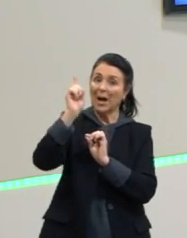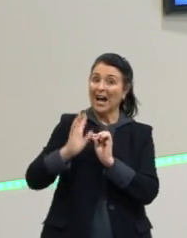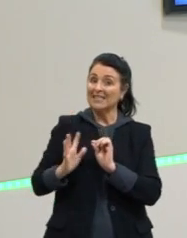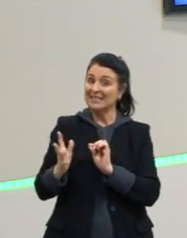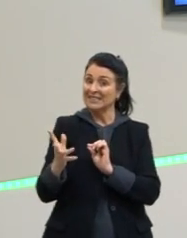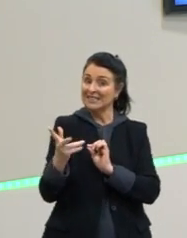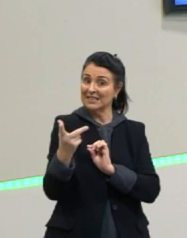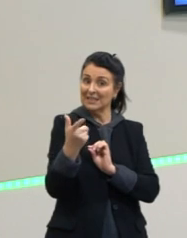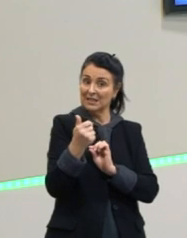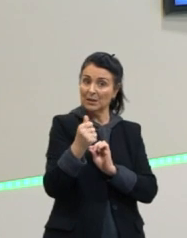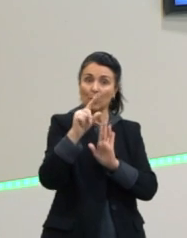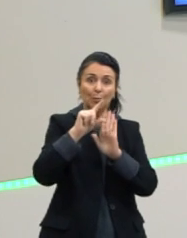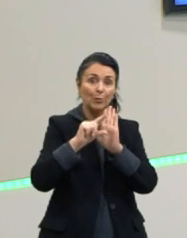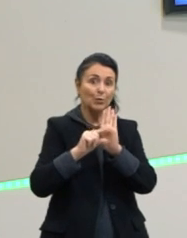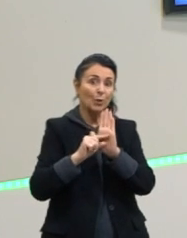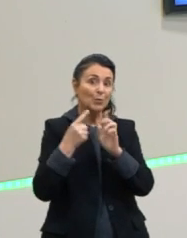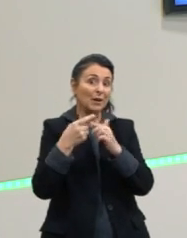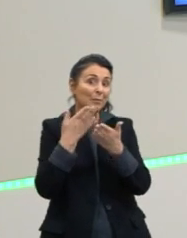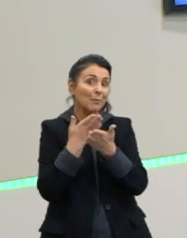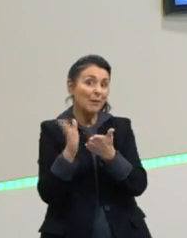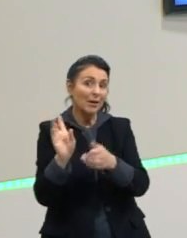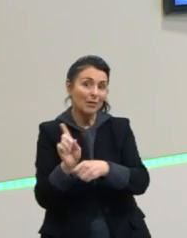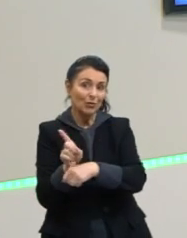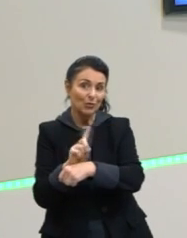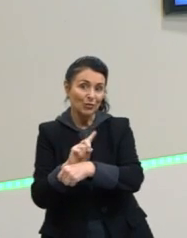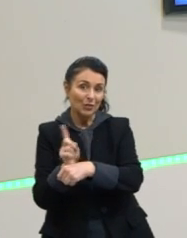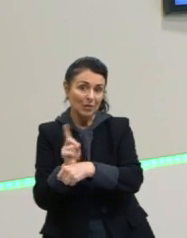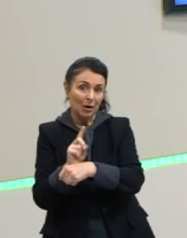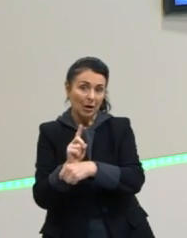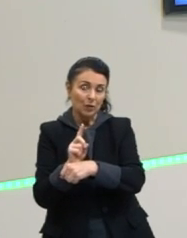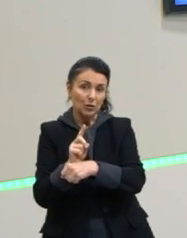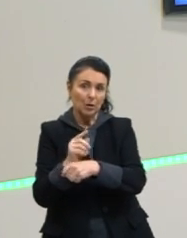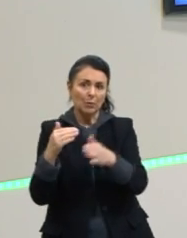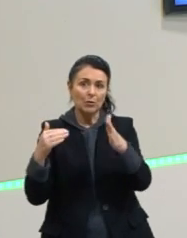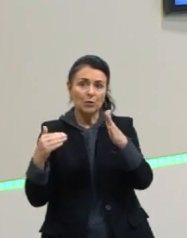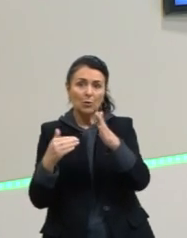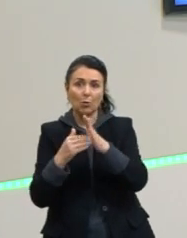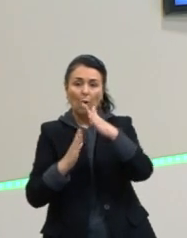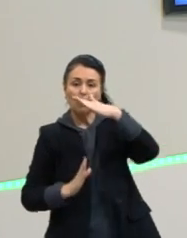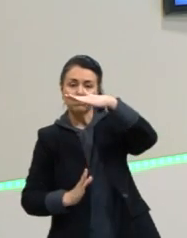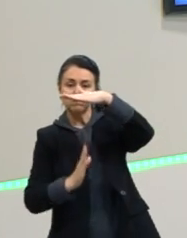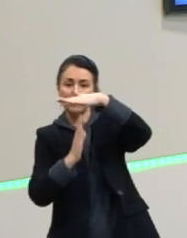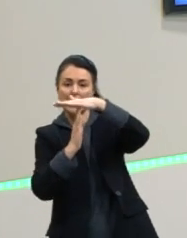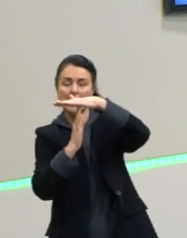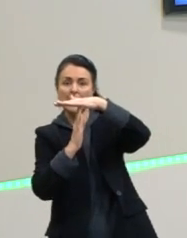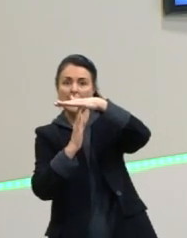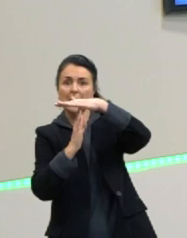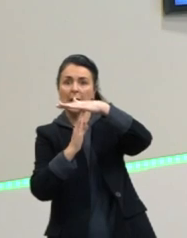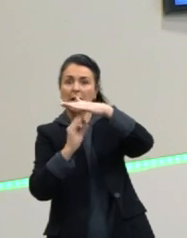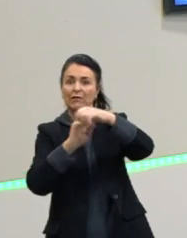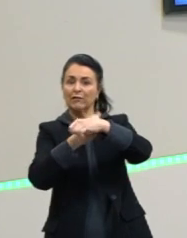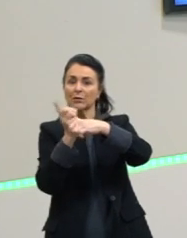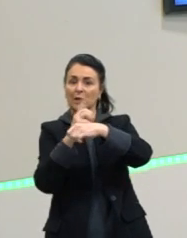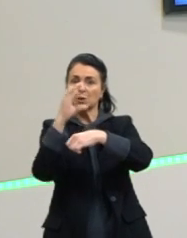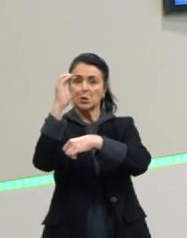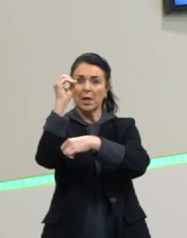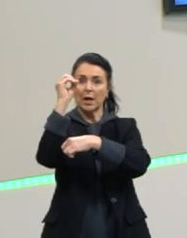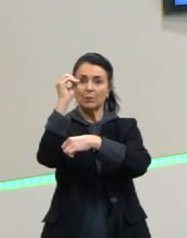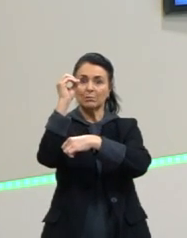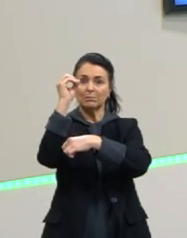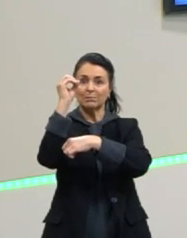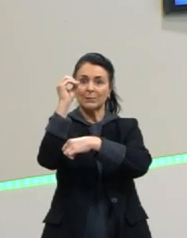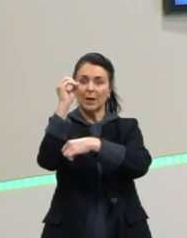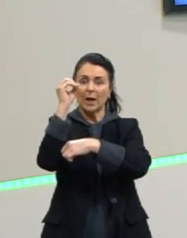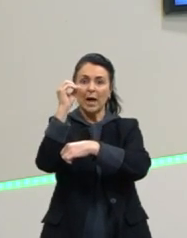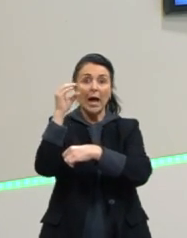perde velocidade, até, em um certo momento, chegar na velocidade zero, tá? É muito rápido, né? Com uma câmera lenta,